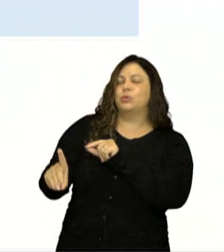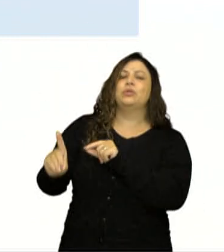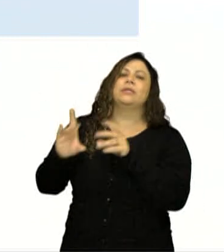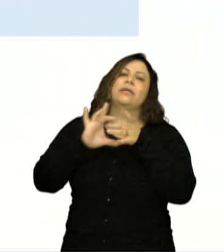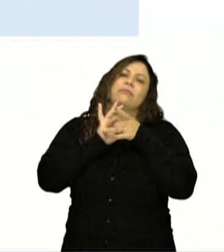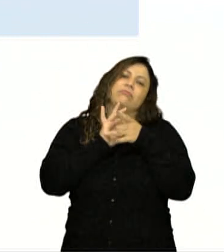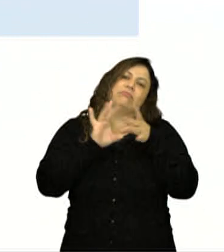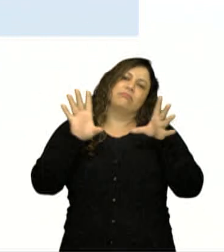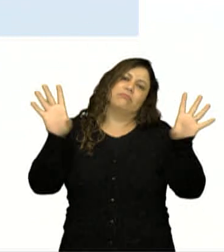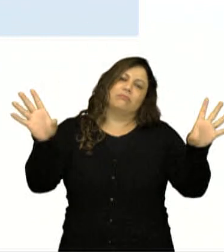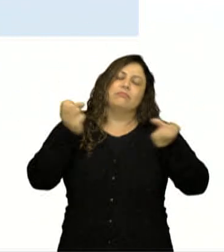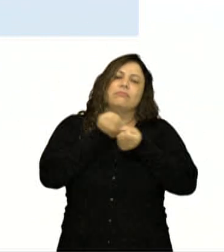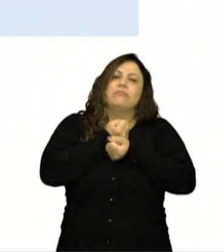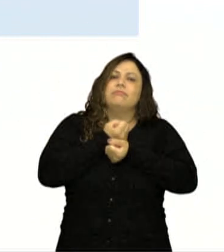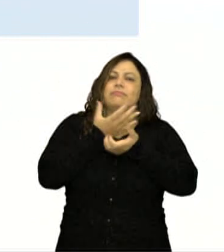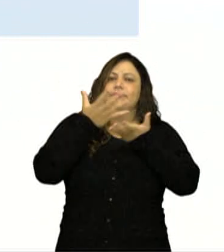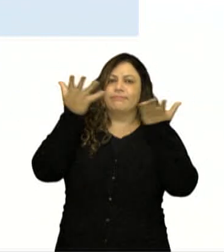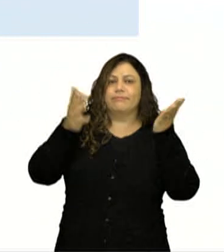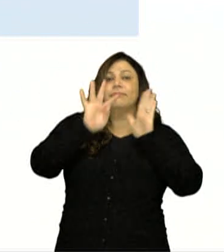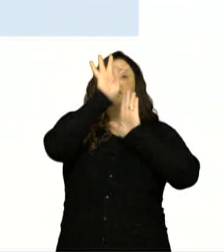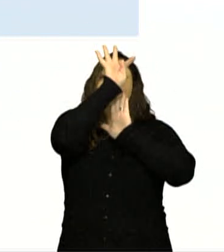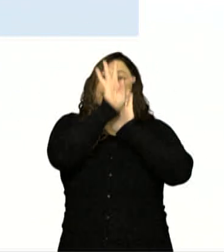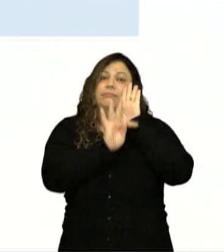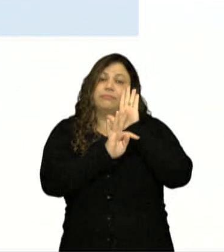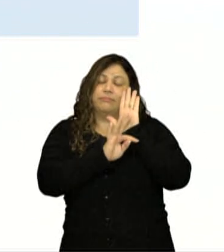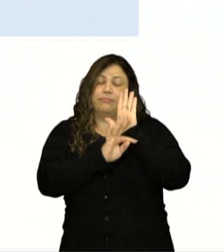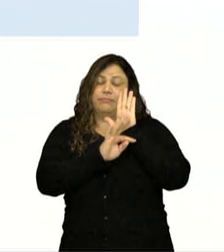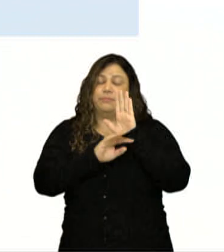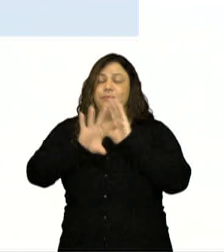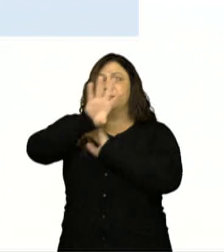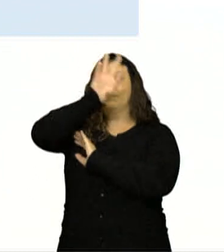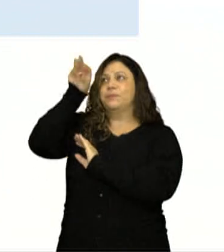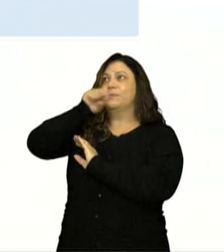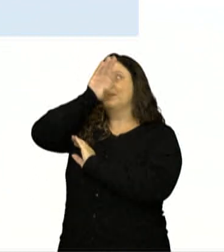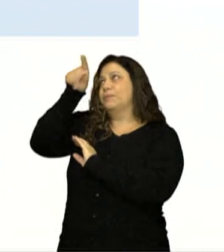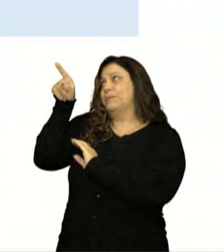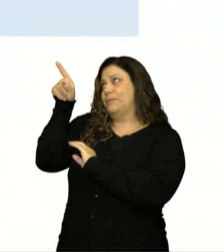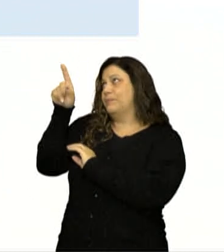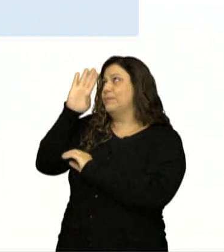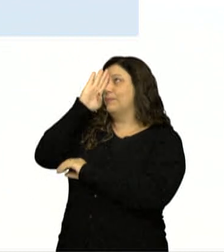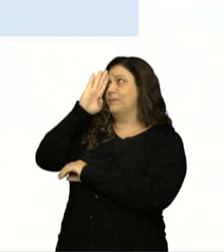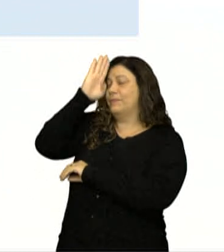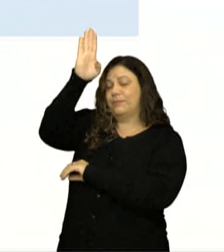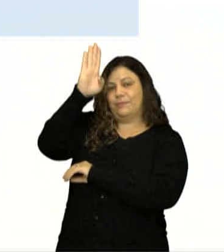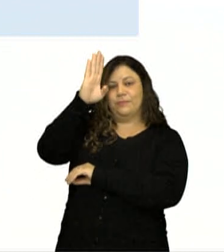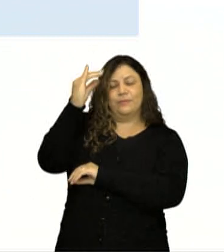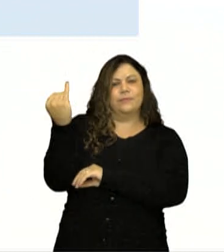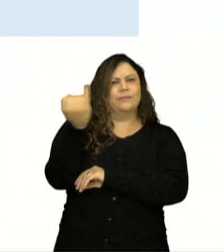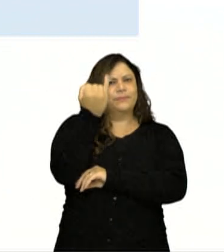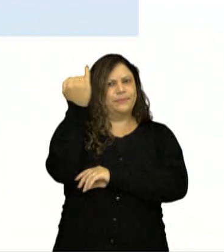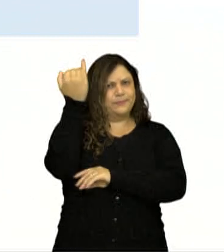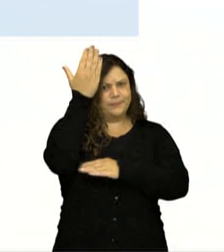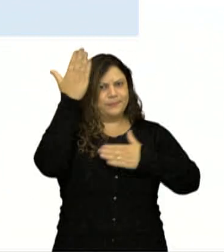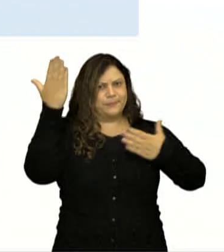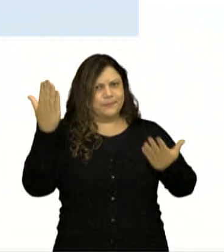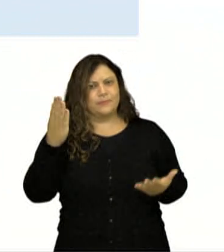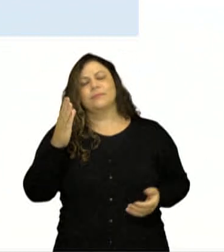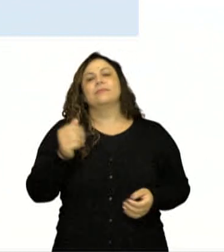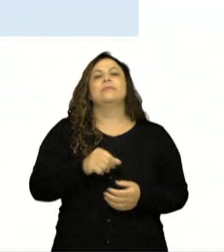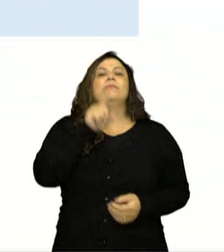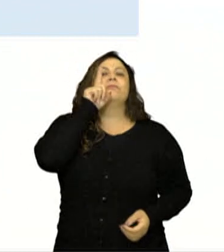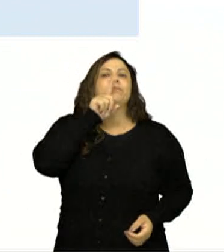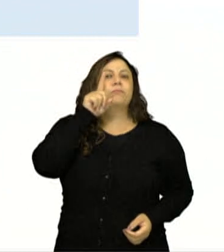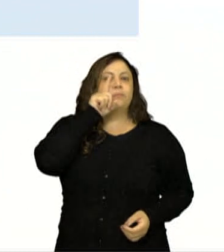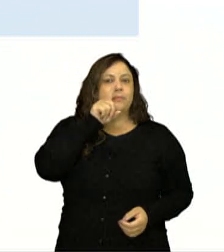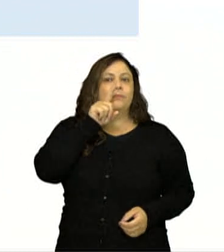liberdade de expressão. Então, esse texto aqui, ele fala que um dos principais fundamentos dos Estados Unidos e que os americanos